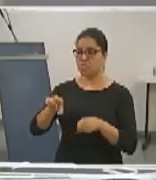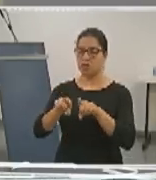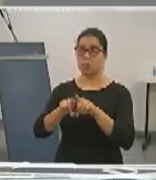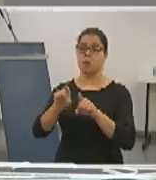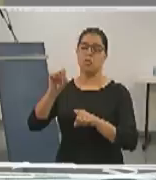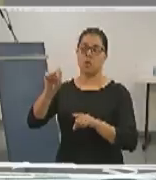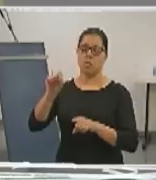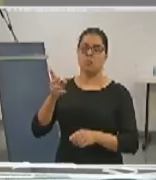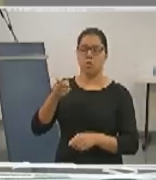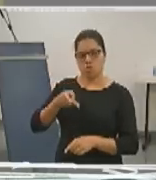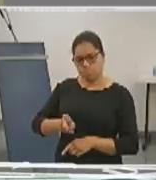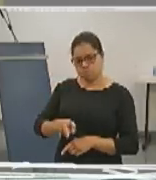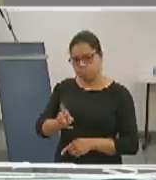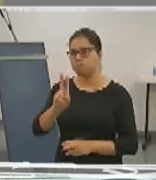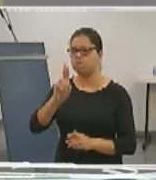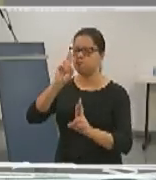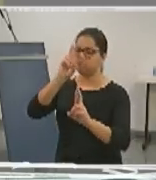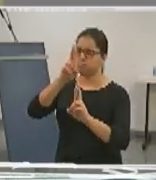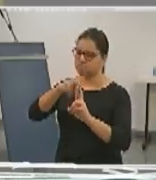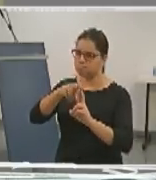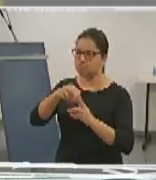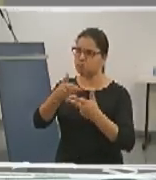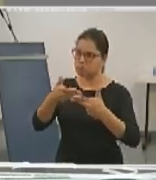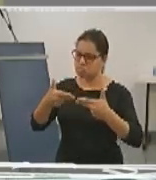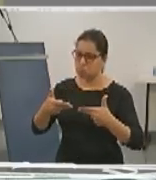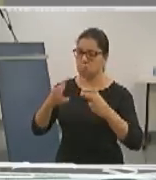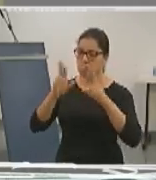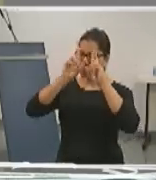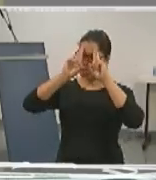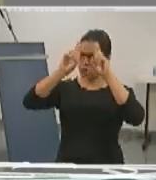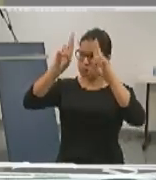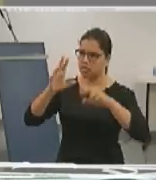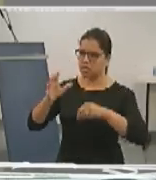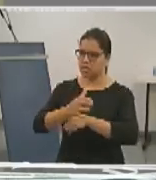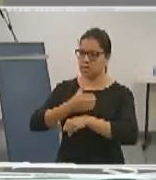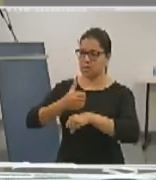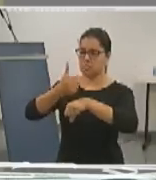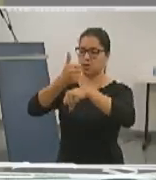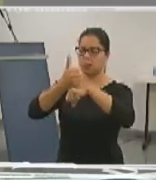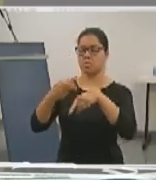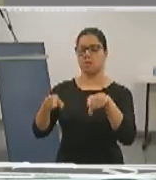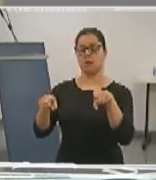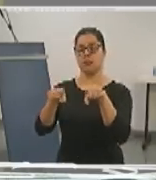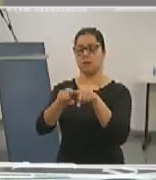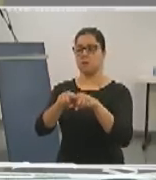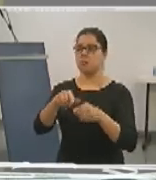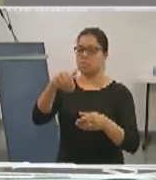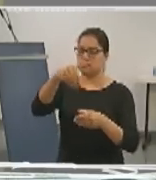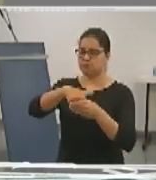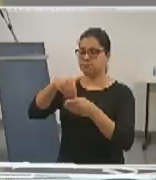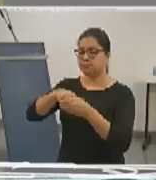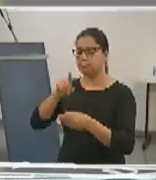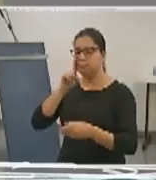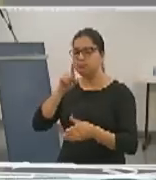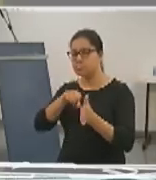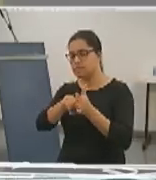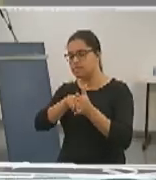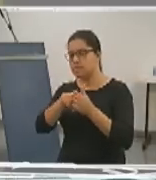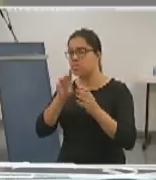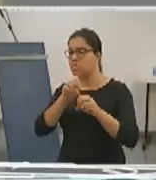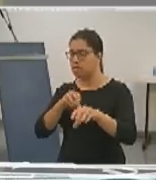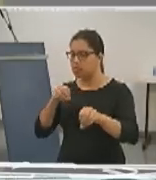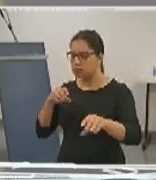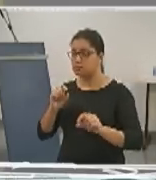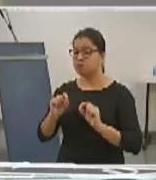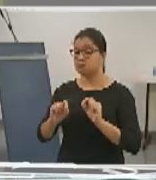democracia que a UFGD sempre teve no respeito à paridade e no respeito à consulta prévia. Acreditamos muito